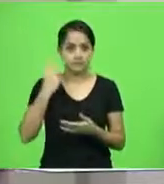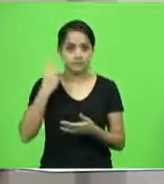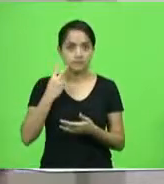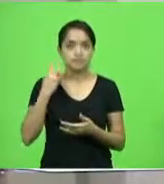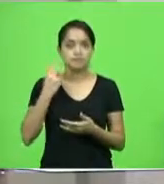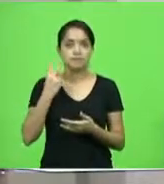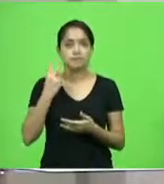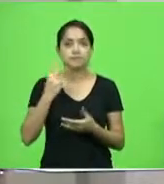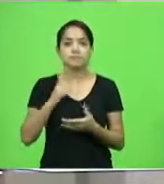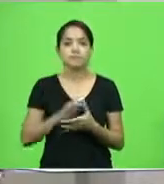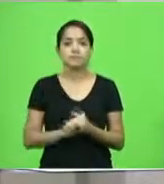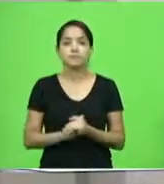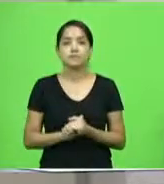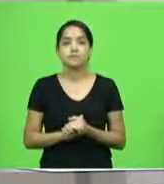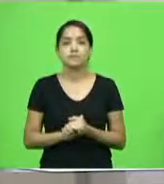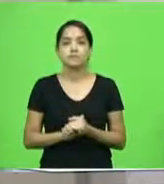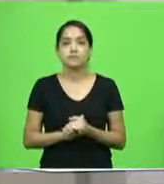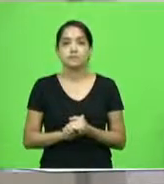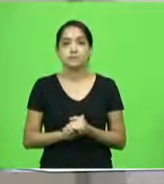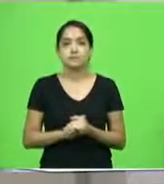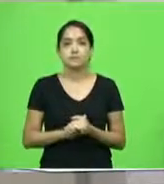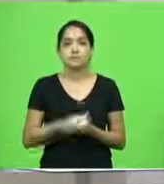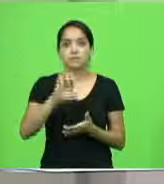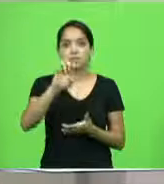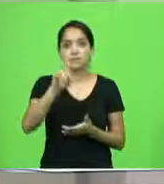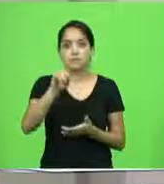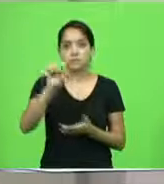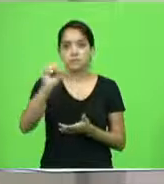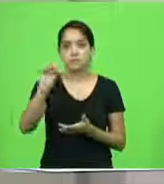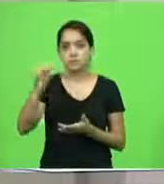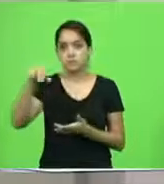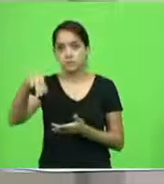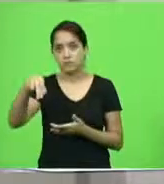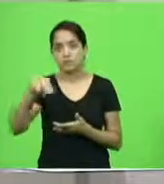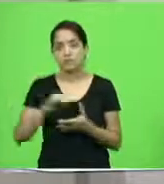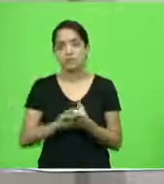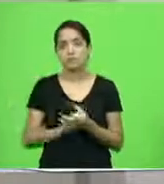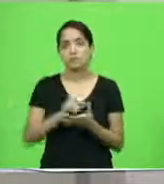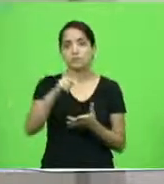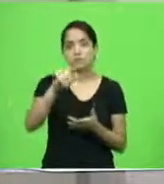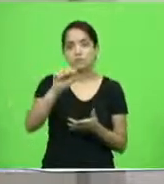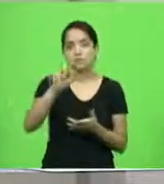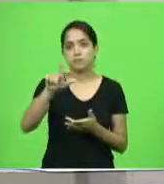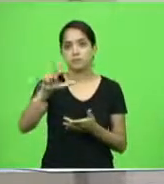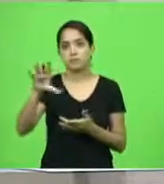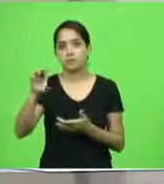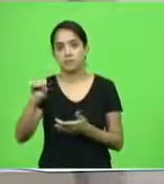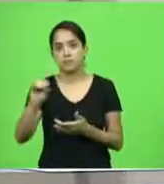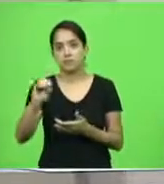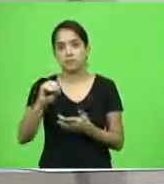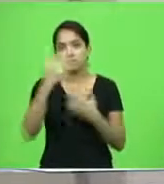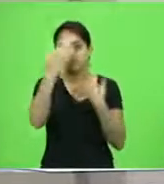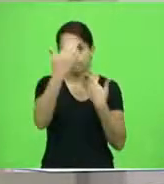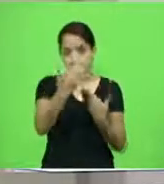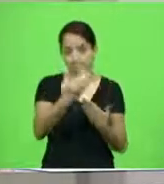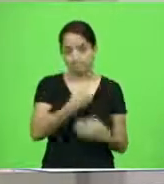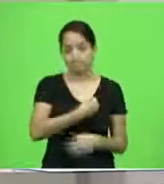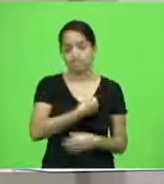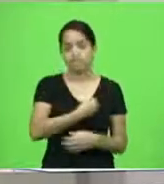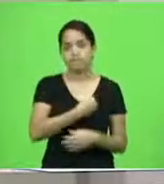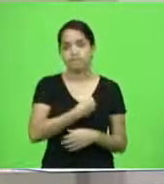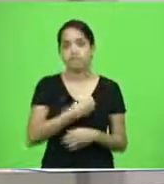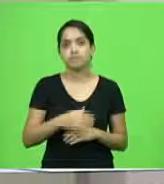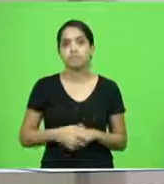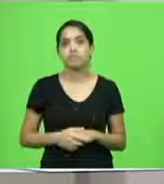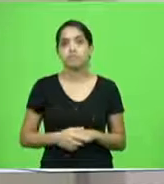Armazém, vereador Edson Silvano, vereador Paulo José, obrigado pelas vossas presenças.